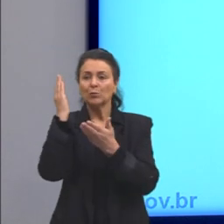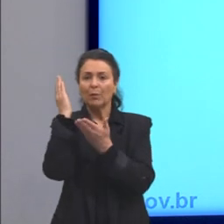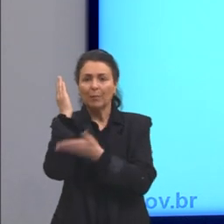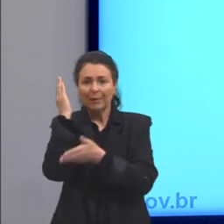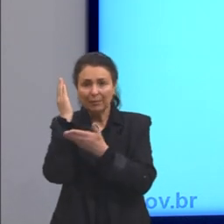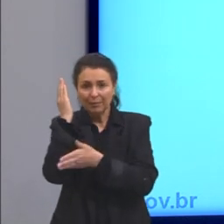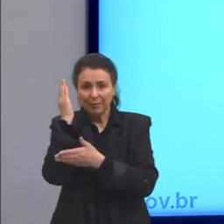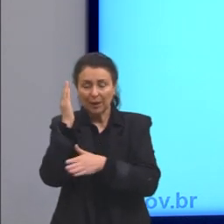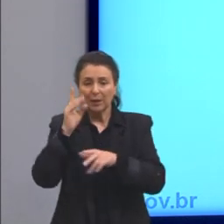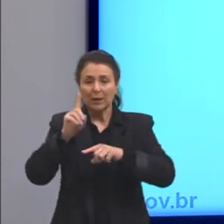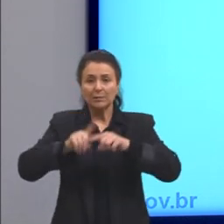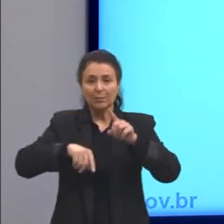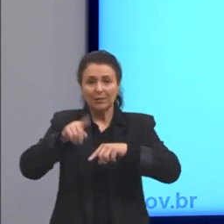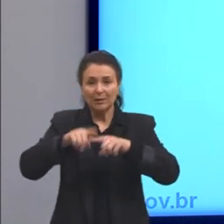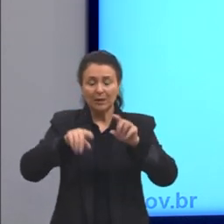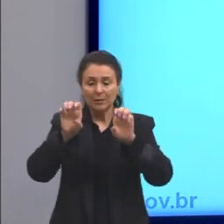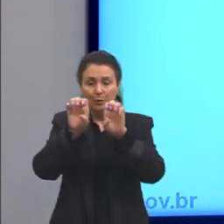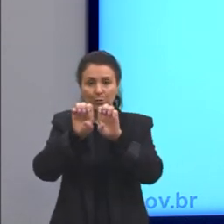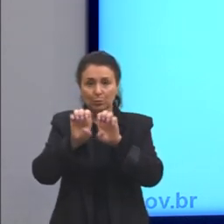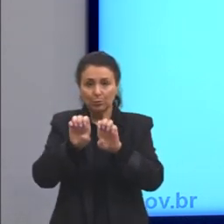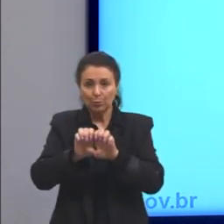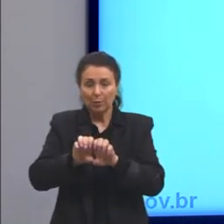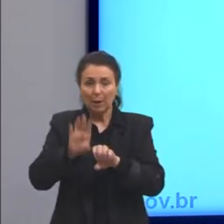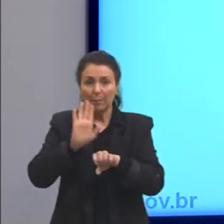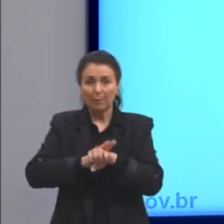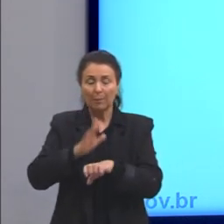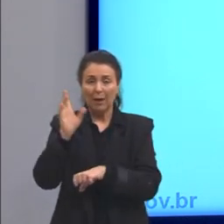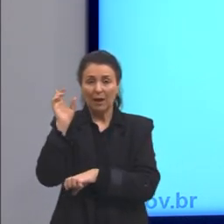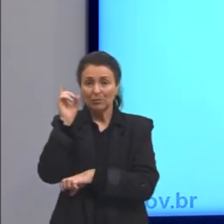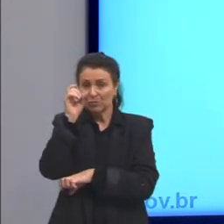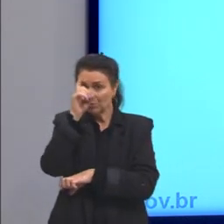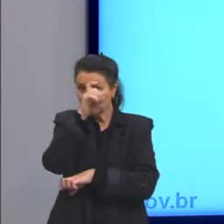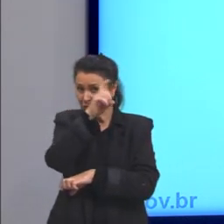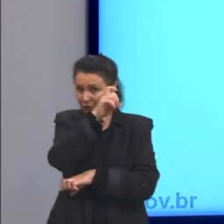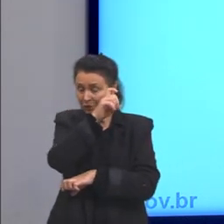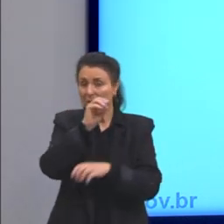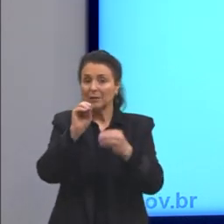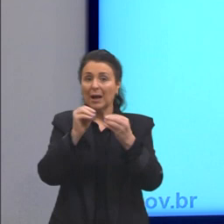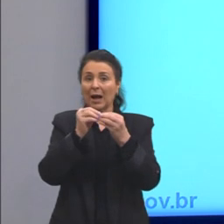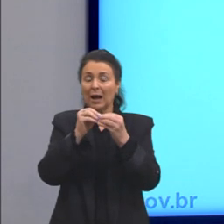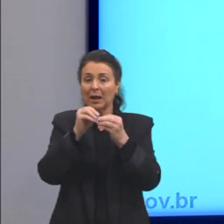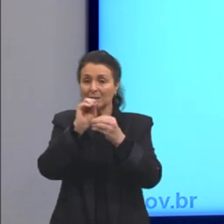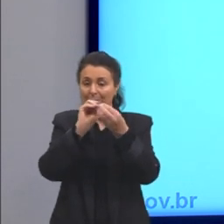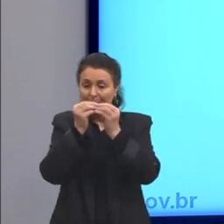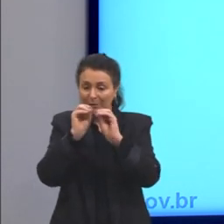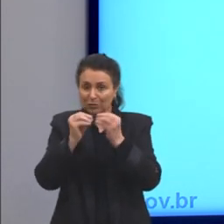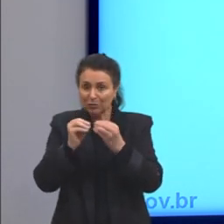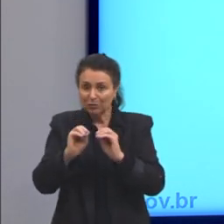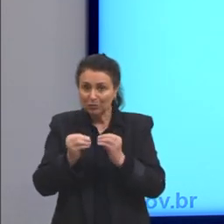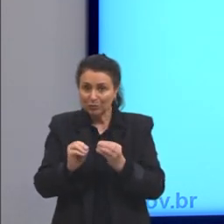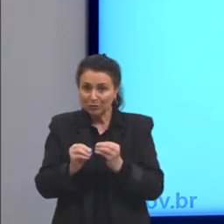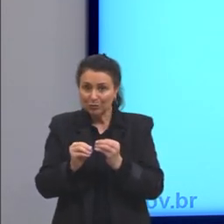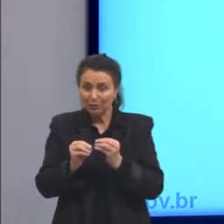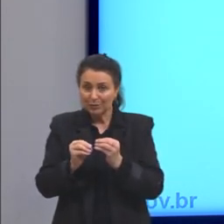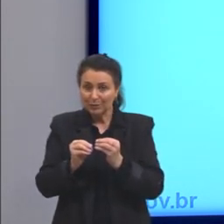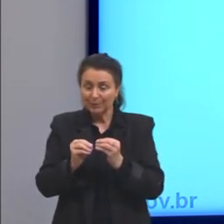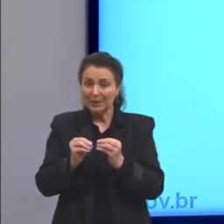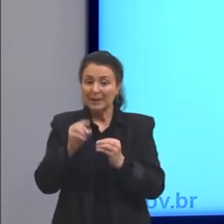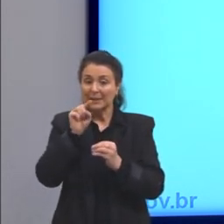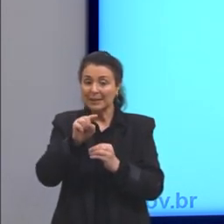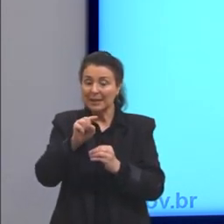são materiais com estruturas que dificultam a agitação das partículas. Então, nesses